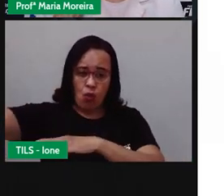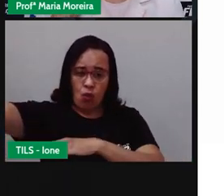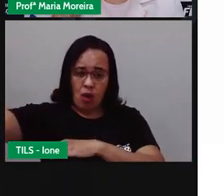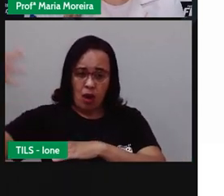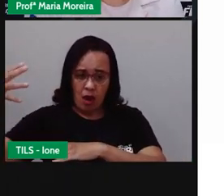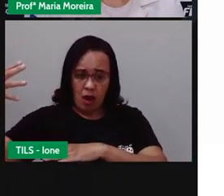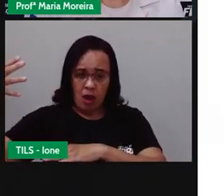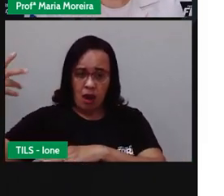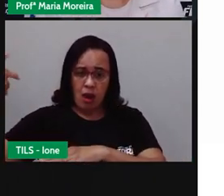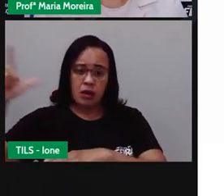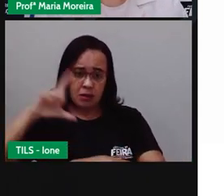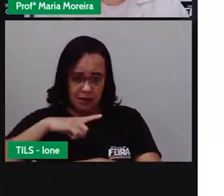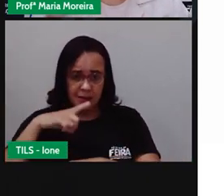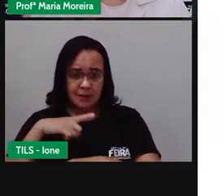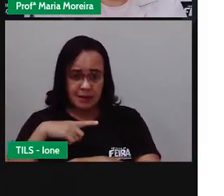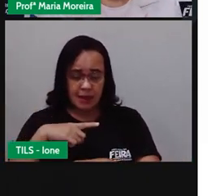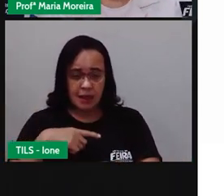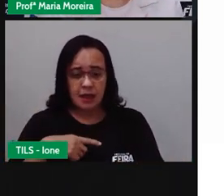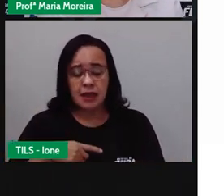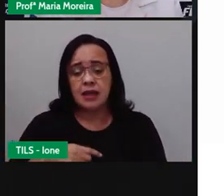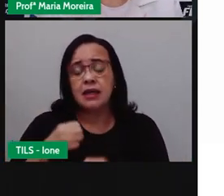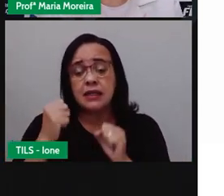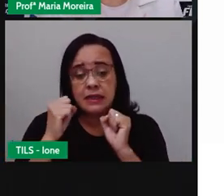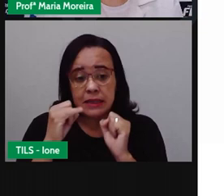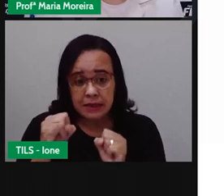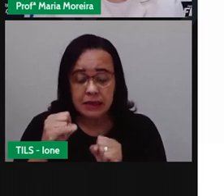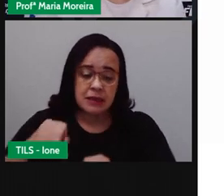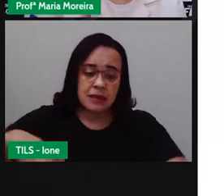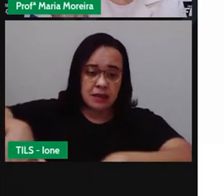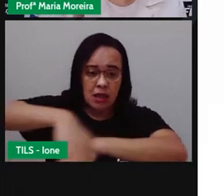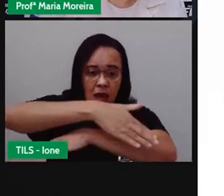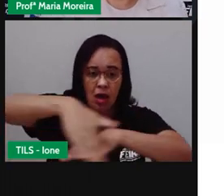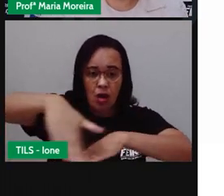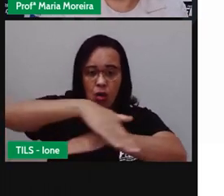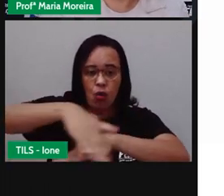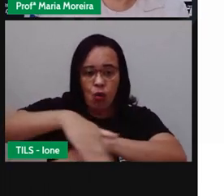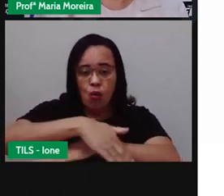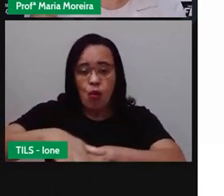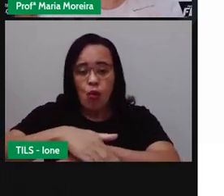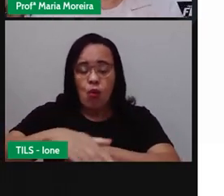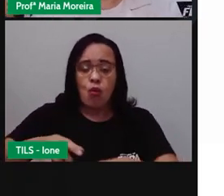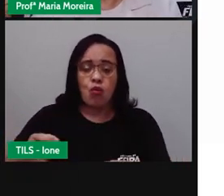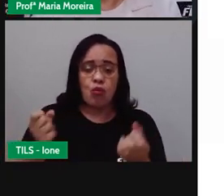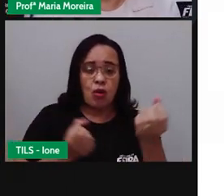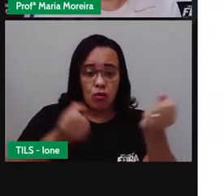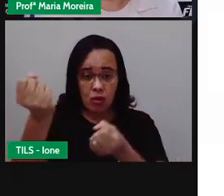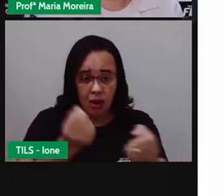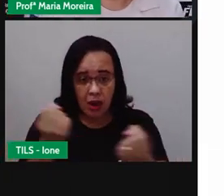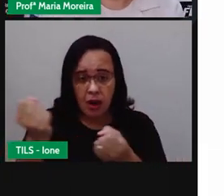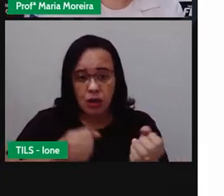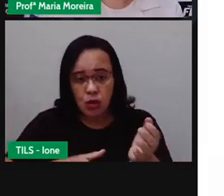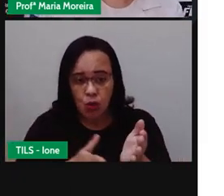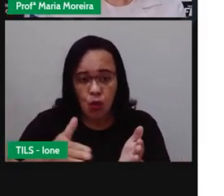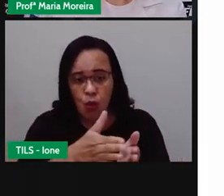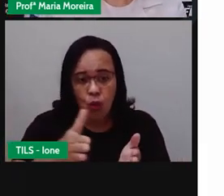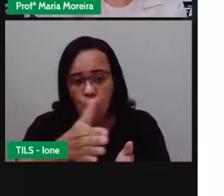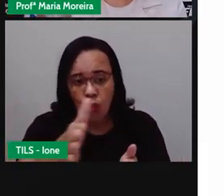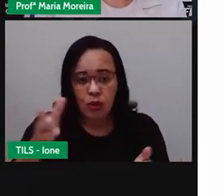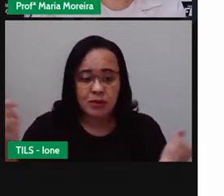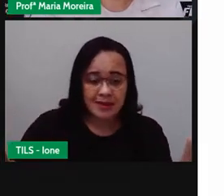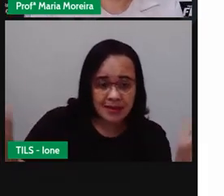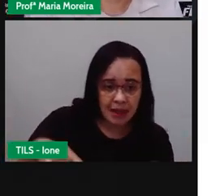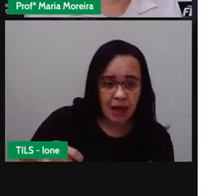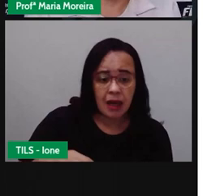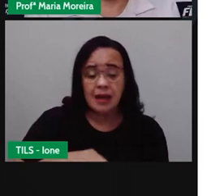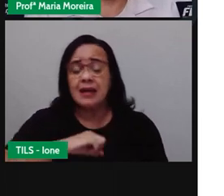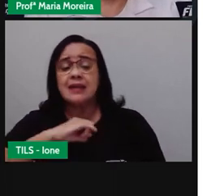Se os carros têm ruas, na verdade, adequadas pra passar. Se o ônibus passa. Se você demora muito no ponto de ônibus. Então, é